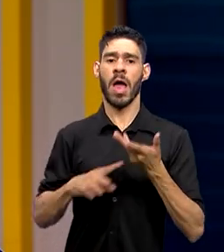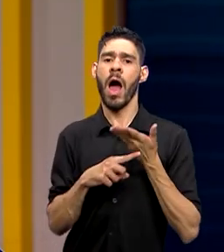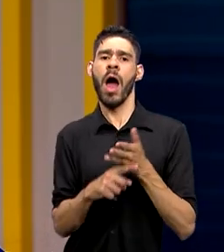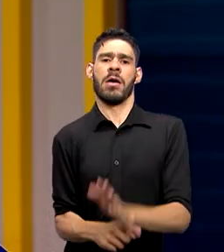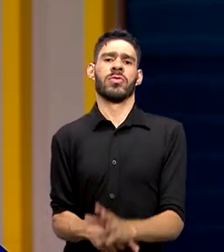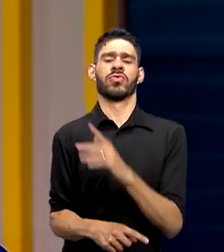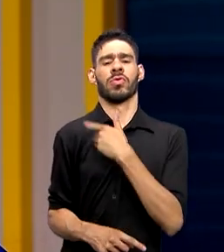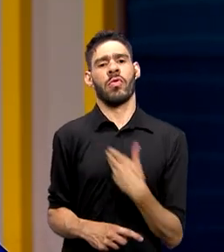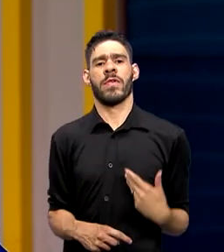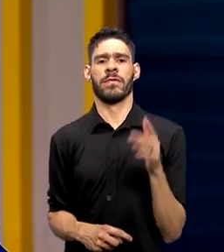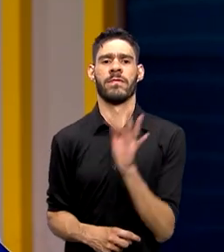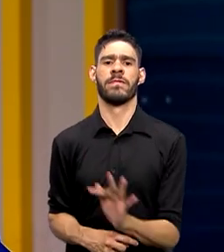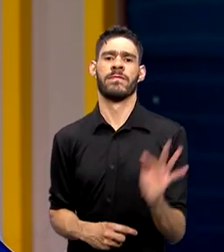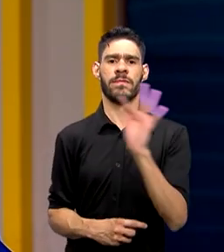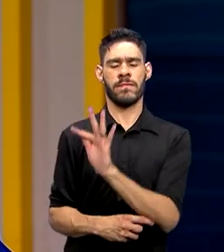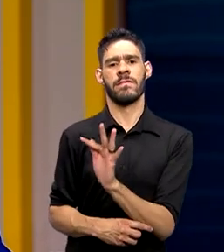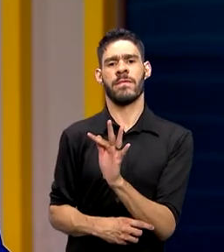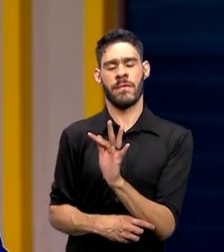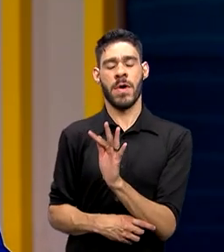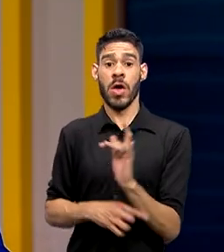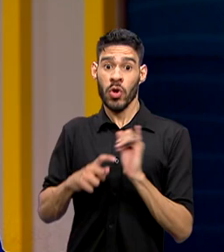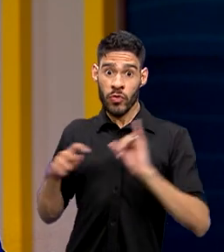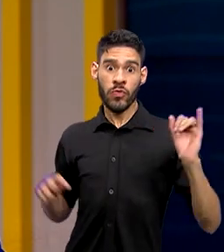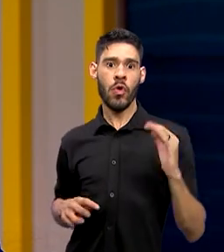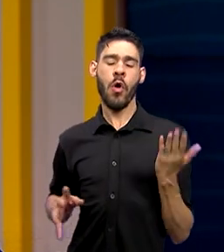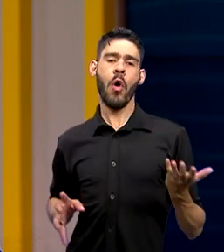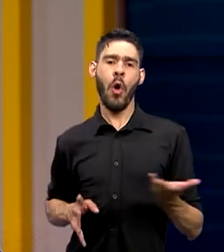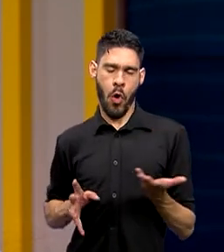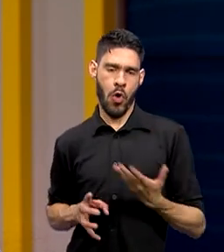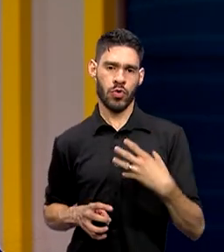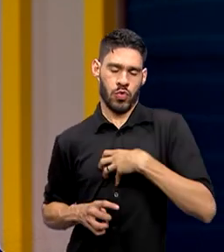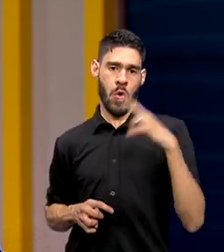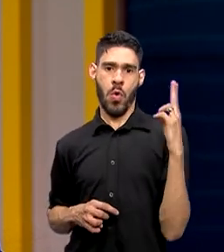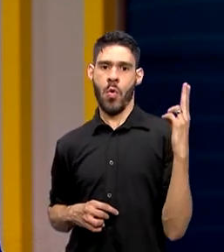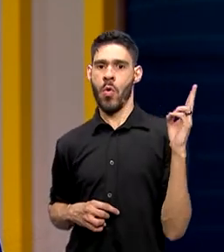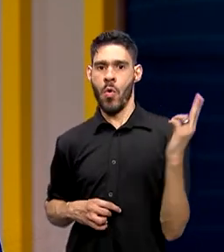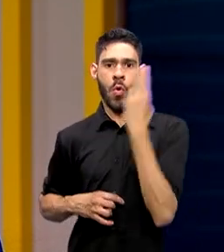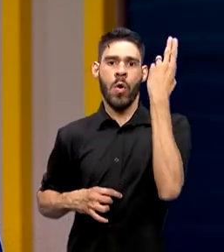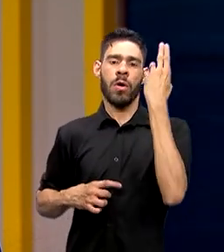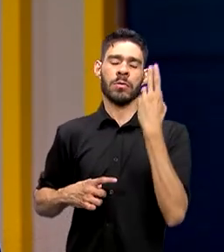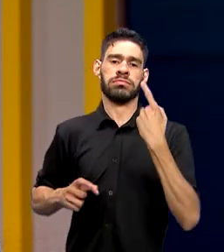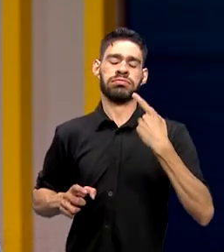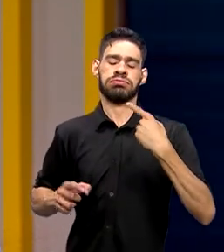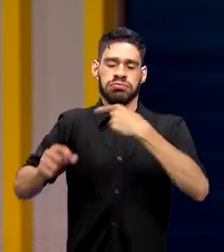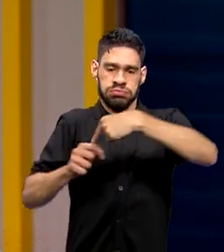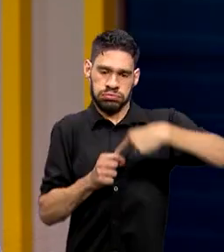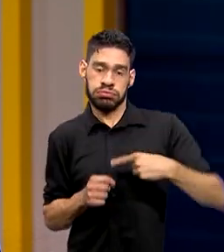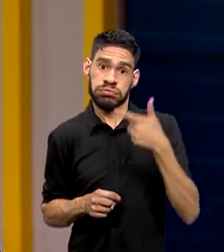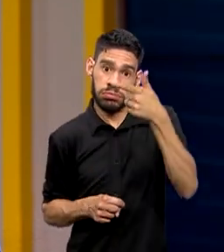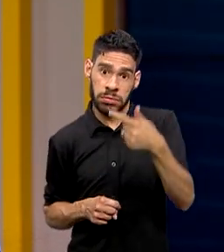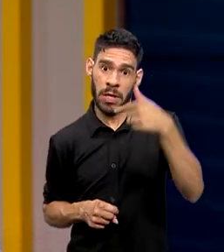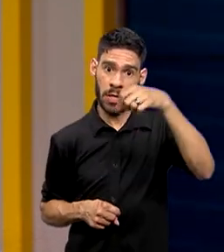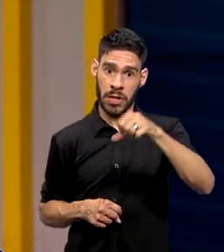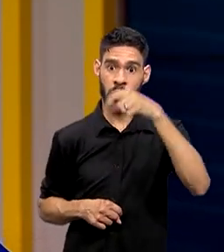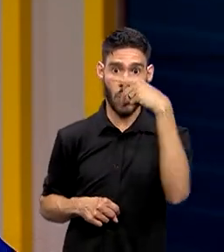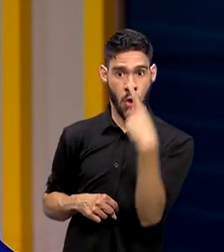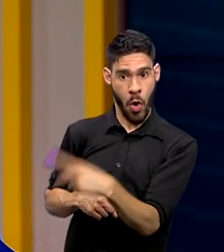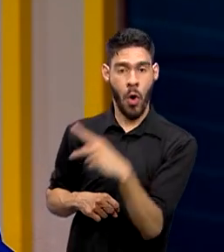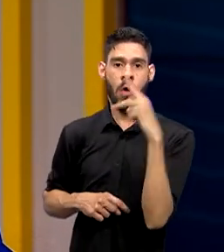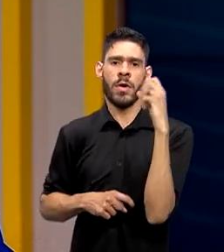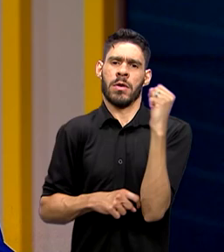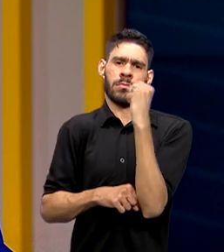ajuda, o governo federal reconheceu hoje estado de calamidade pública de 79 cidades do Rio Grande do Sul.